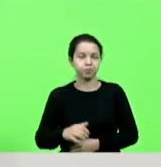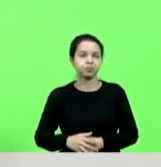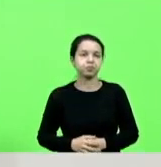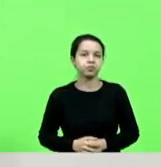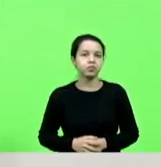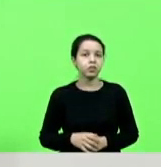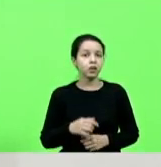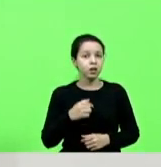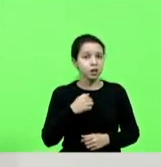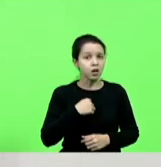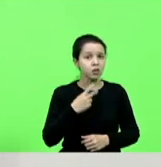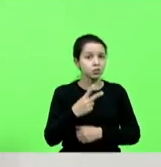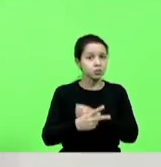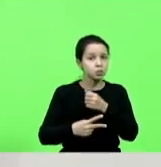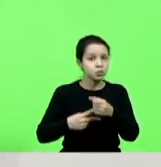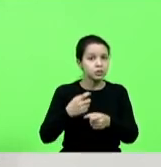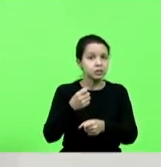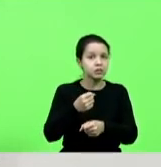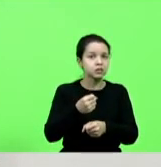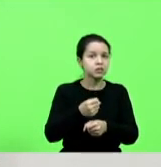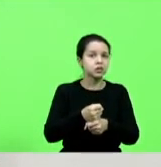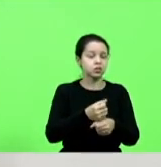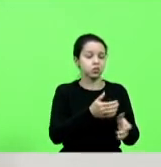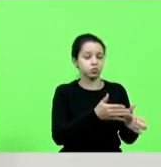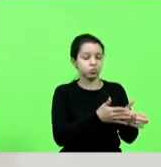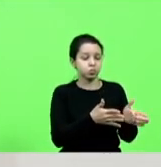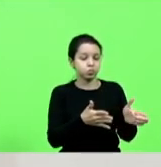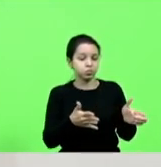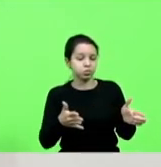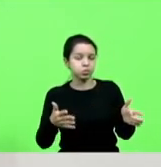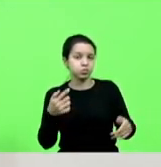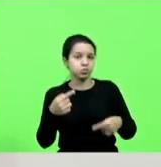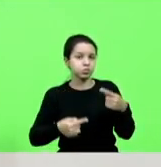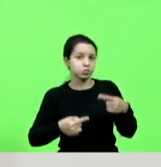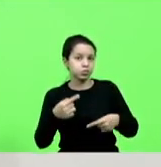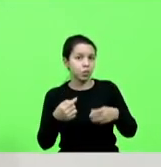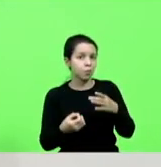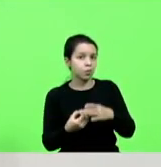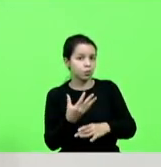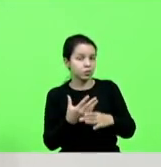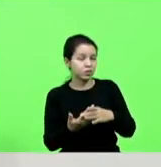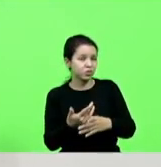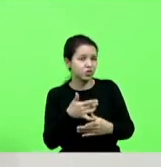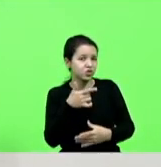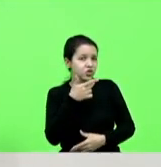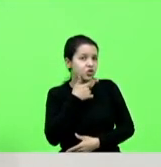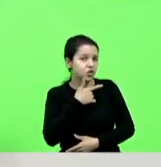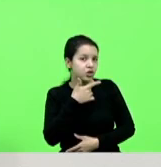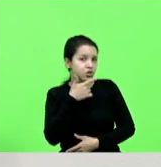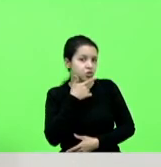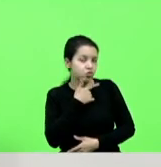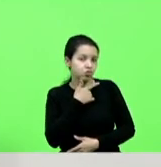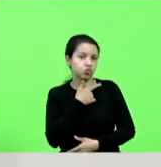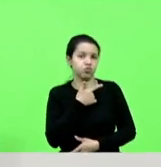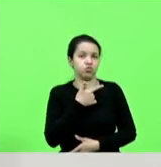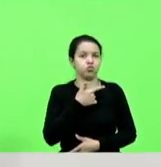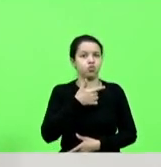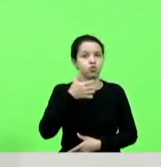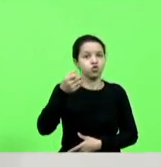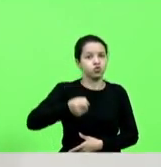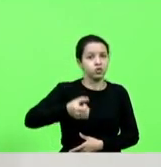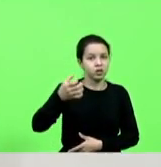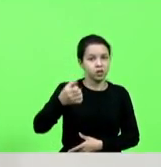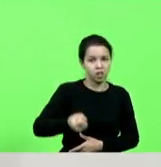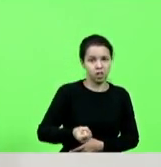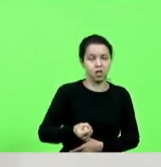discutindo a produção de queijo artesanal de leite cru na Assembleia Legislativa a gente teve a